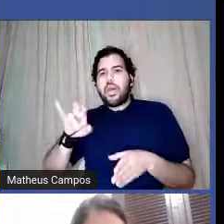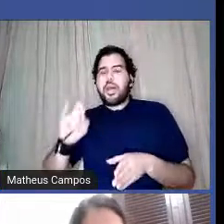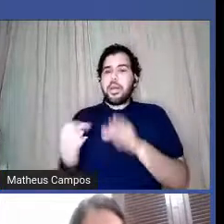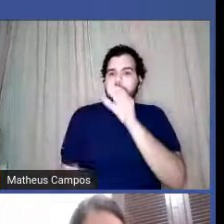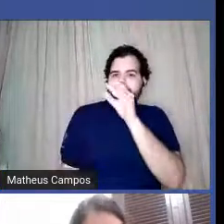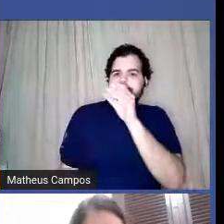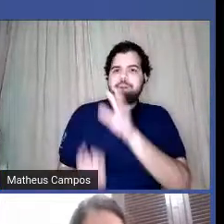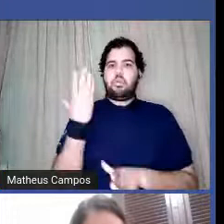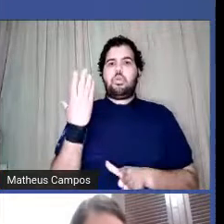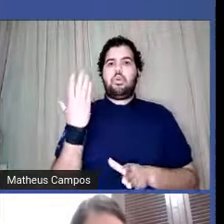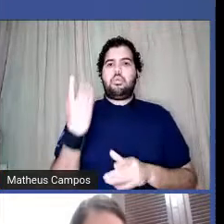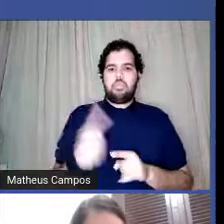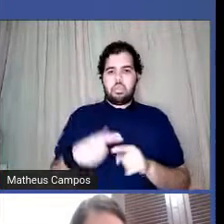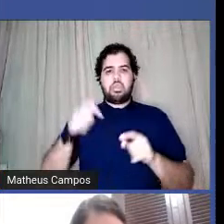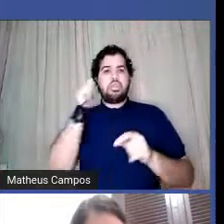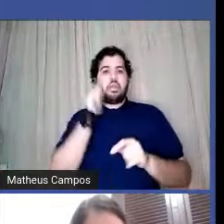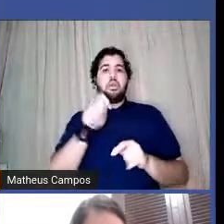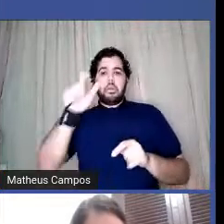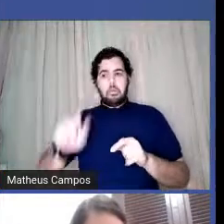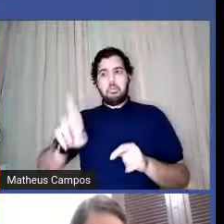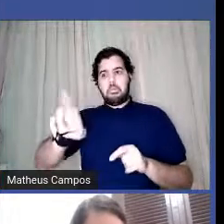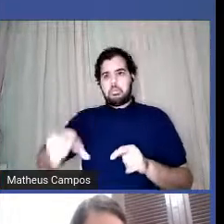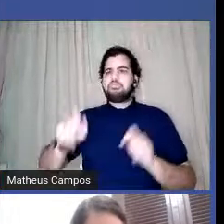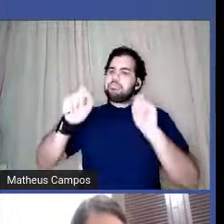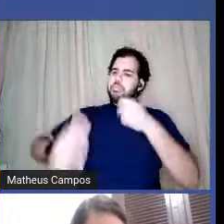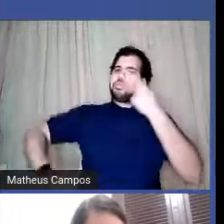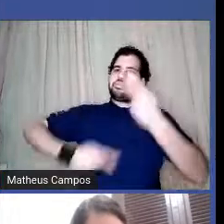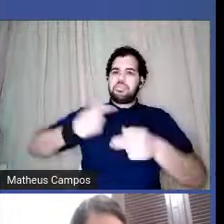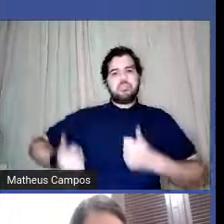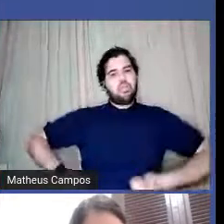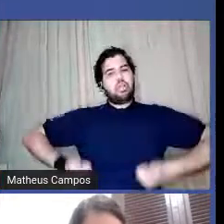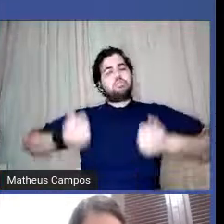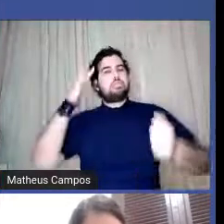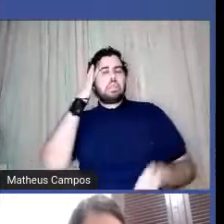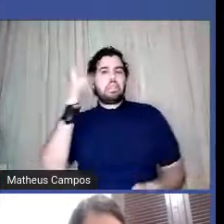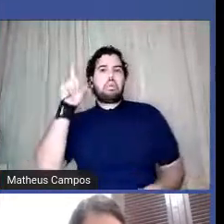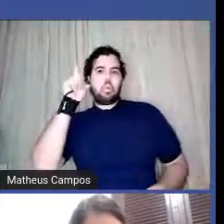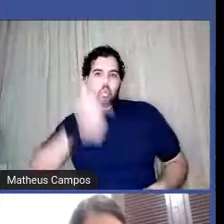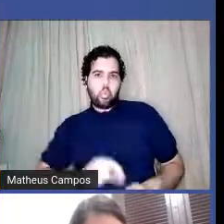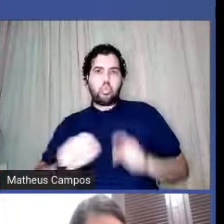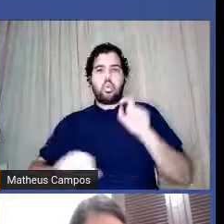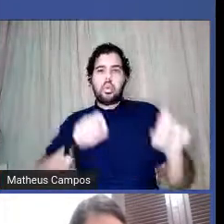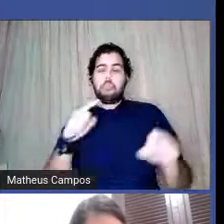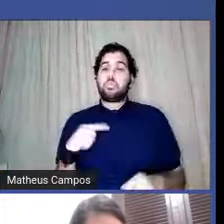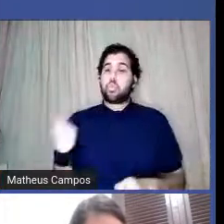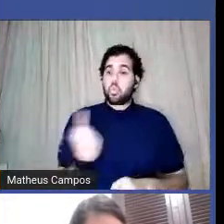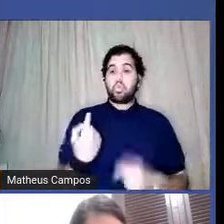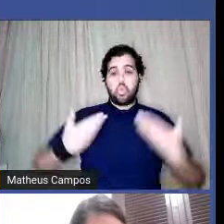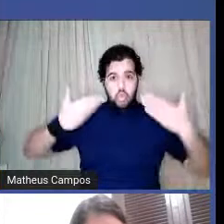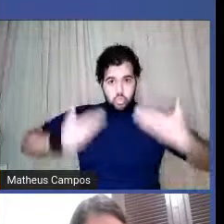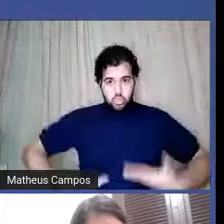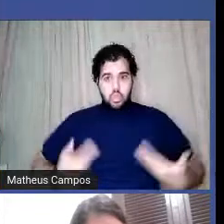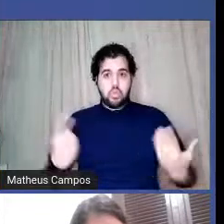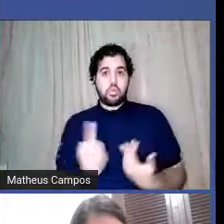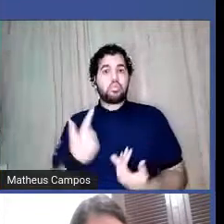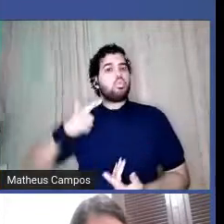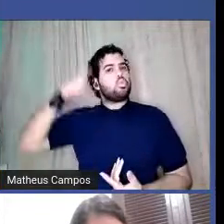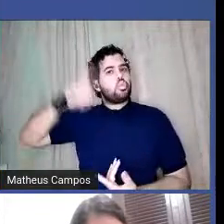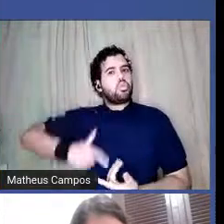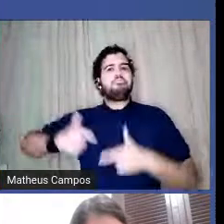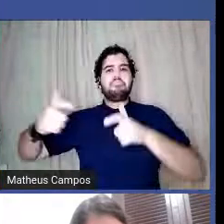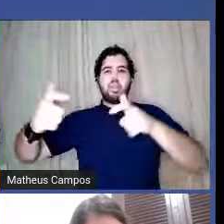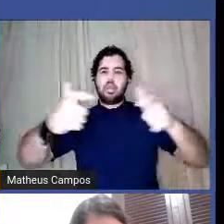A Bruna até pode falar melhor sobre isso. E eu acho super interessante, assim, que enquanto a gente está aqui, a gente conseguiu esse espaço de